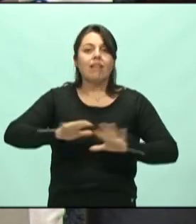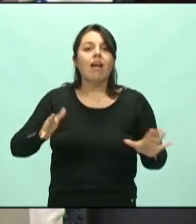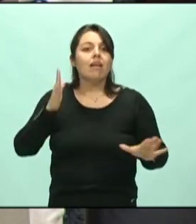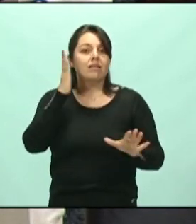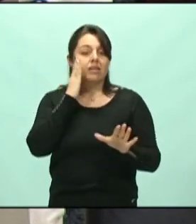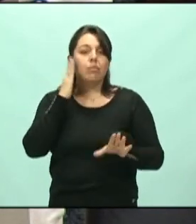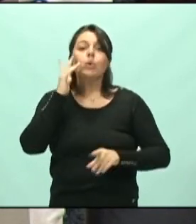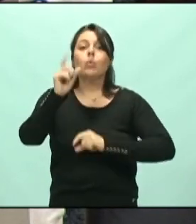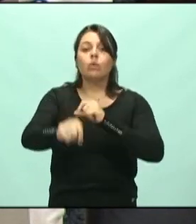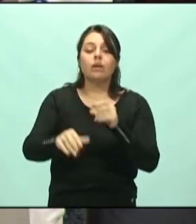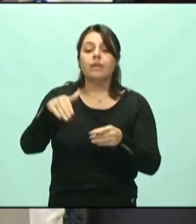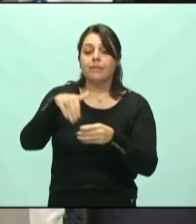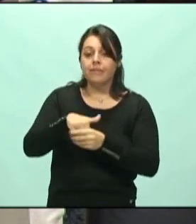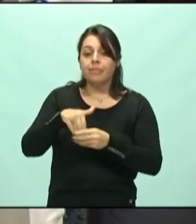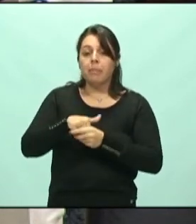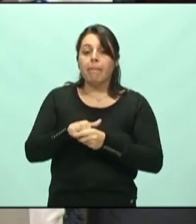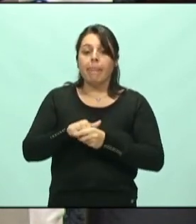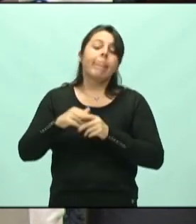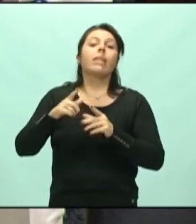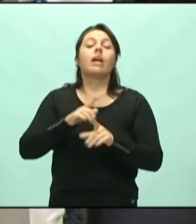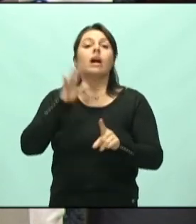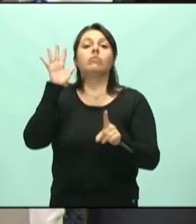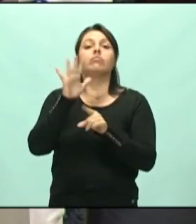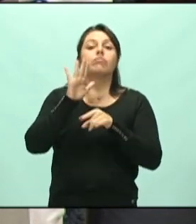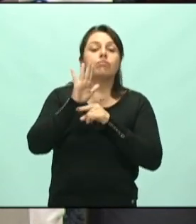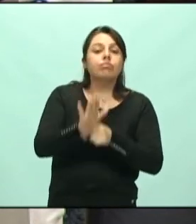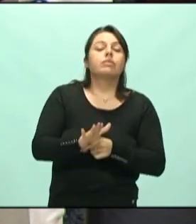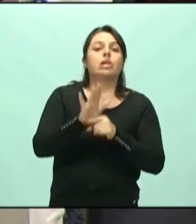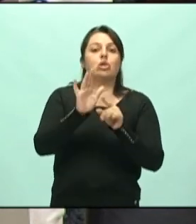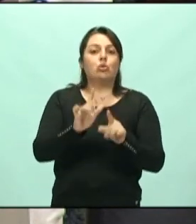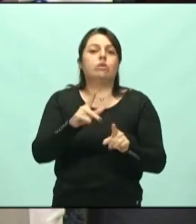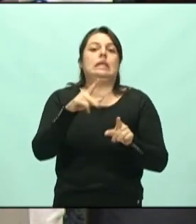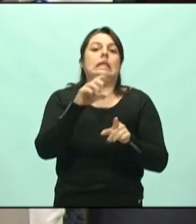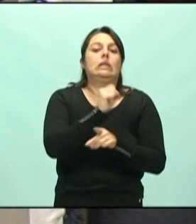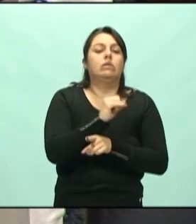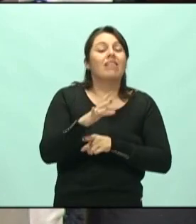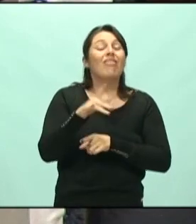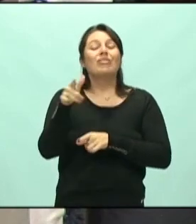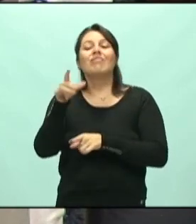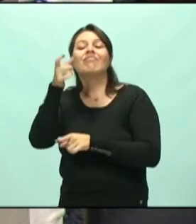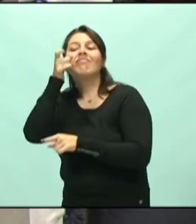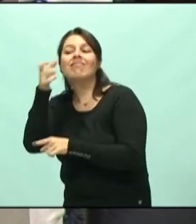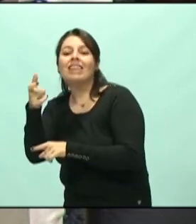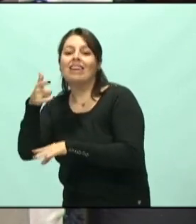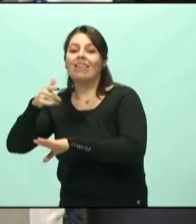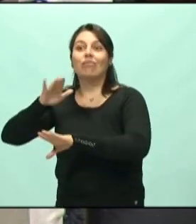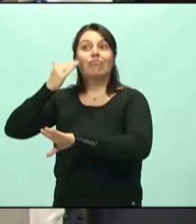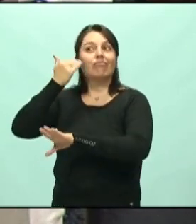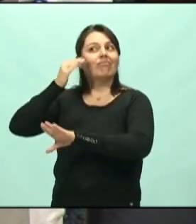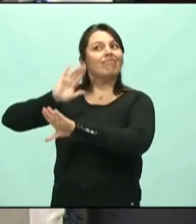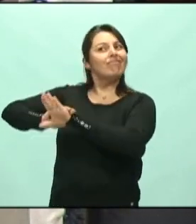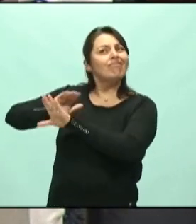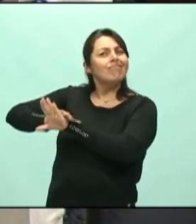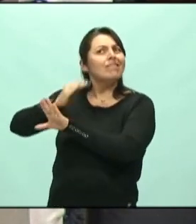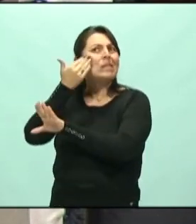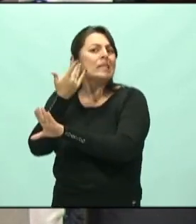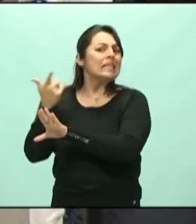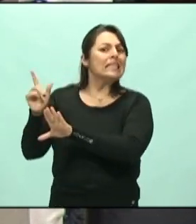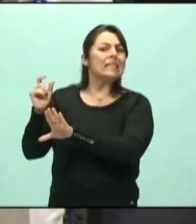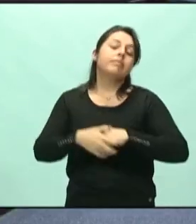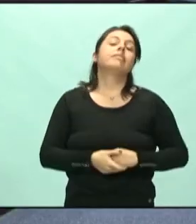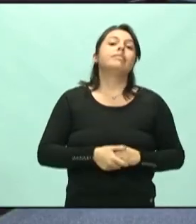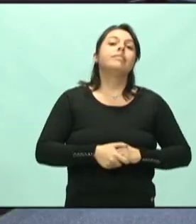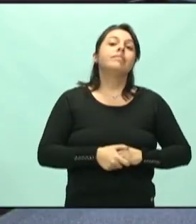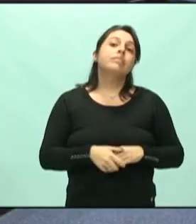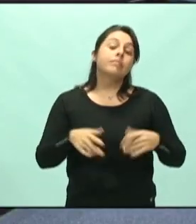sabendo que estão votando, votando em pró de Santa Catarina, não em pró de interesses que nós não entendemos até agora, que não faz o menor